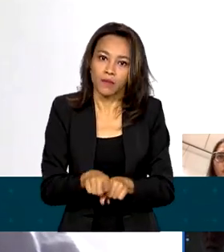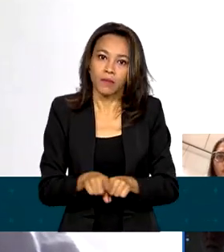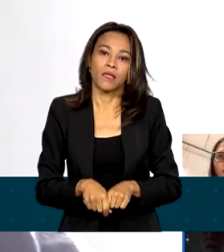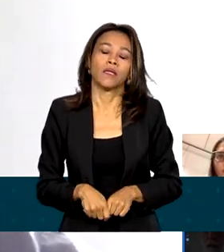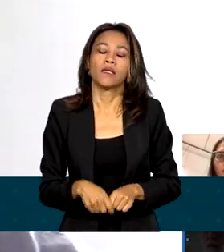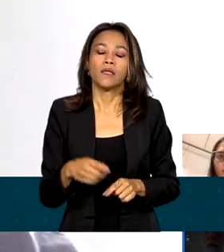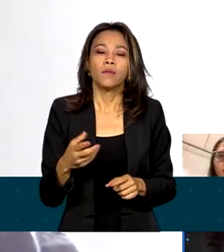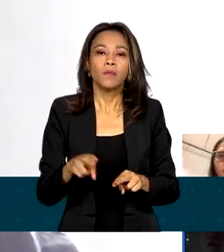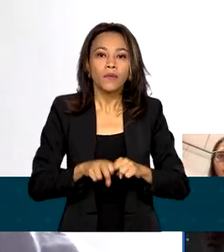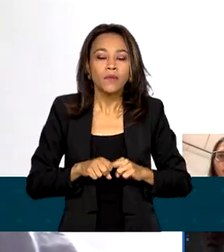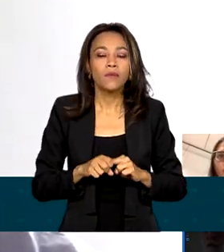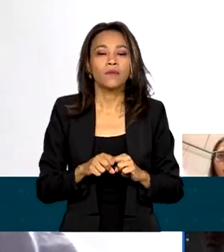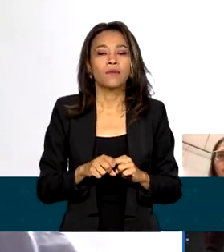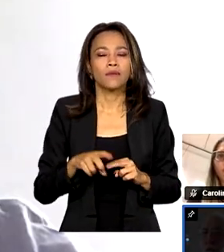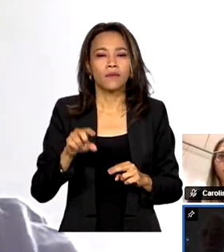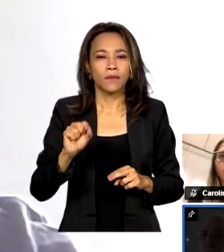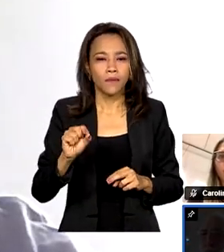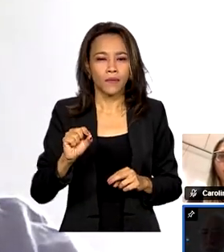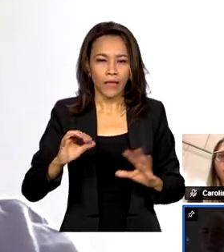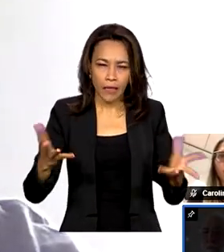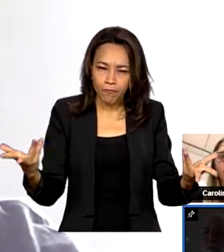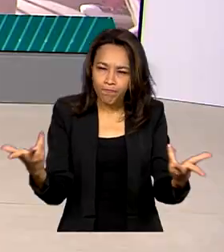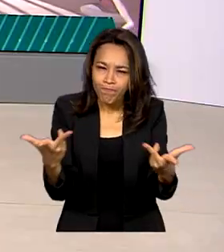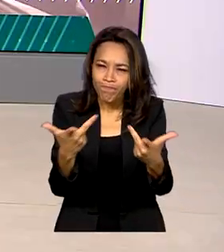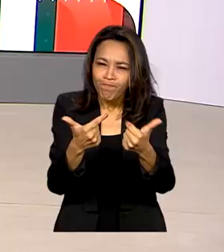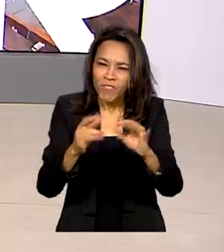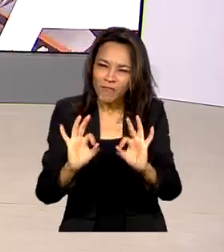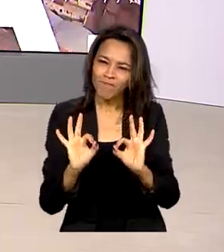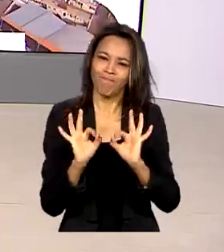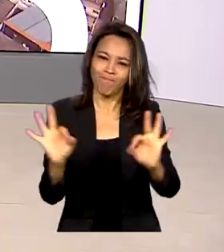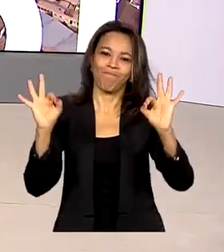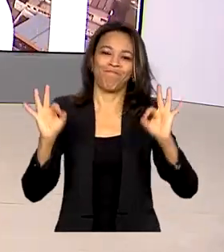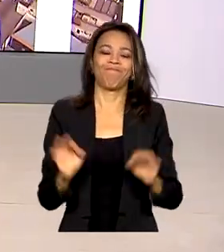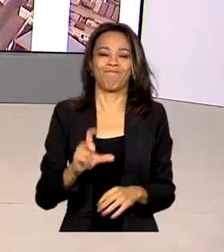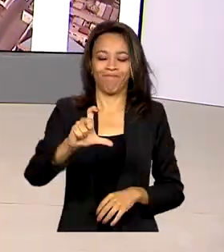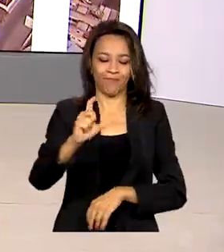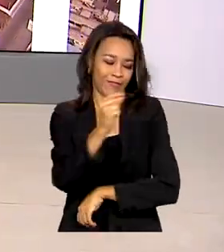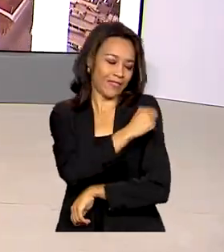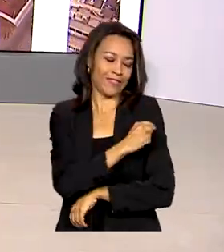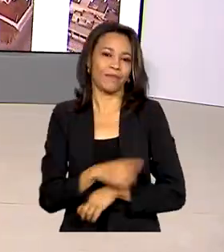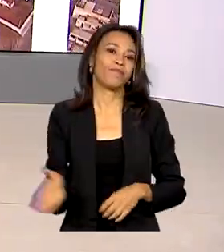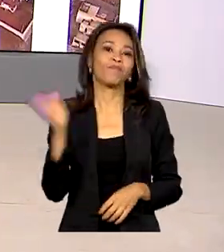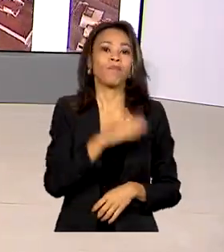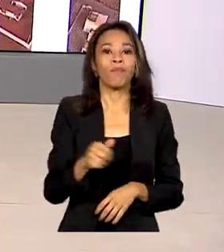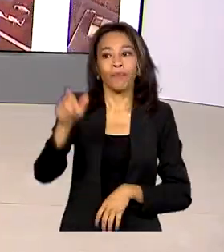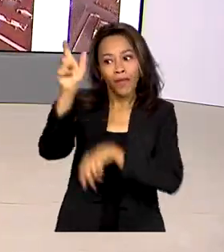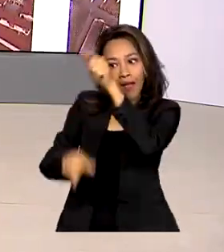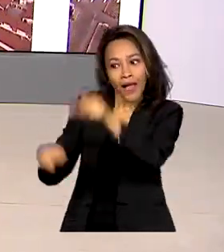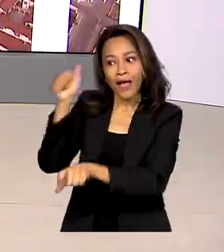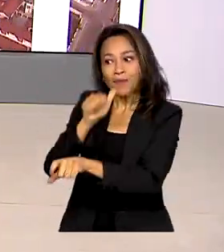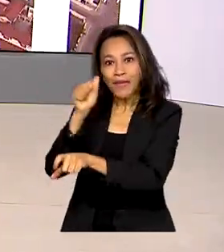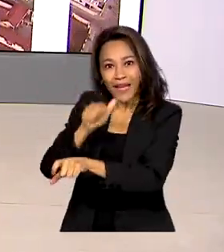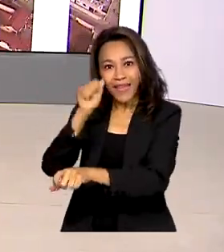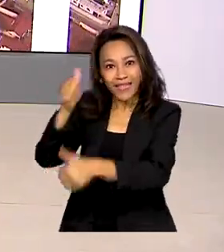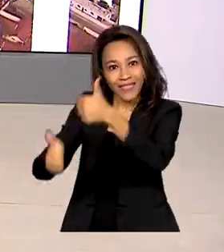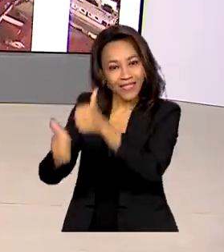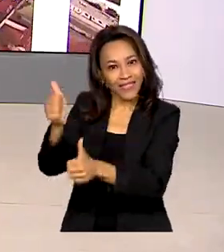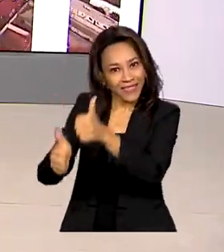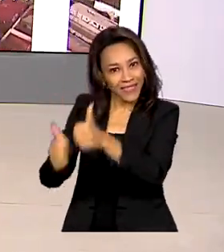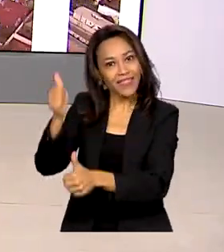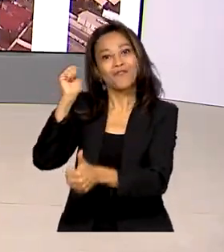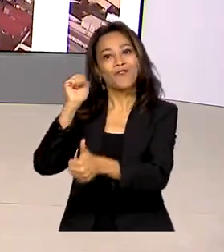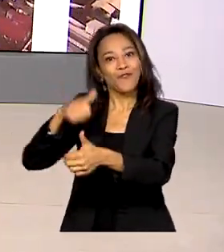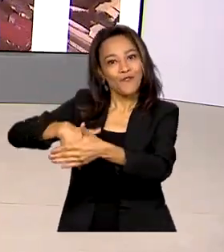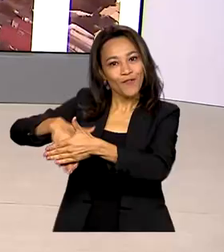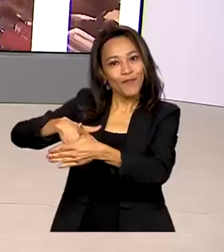extremamente com eficácia e eficiência. As mulheres da seleção brasileira vão disputar a Copa do Mundo